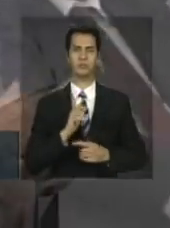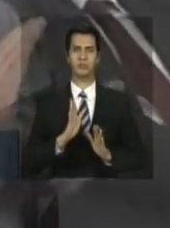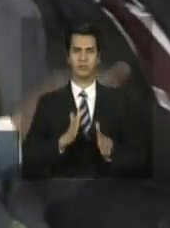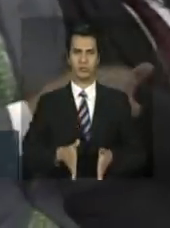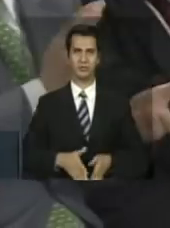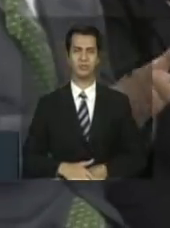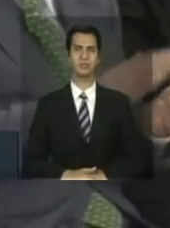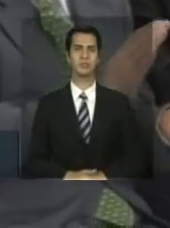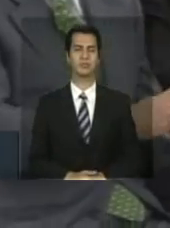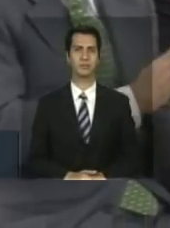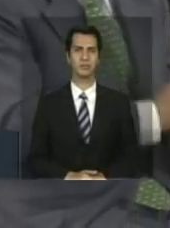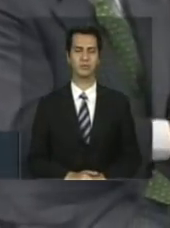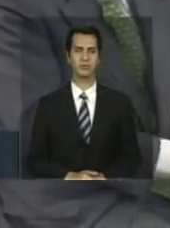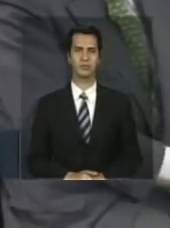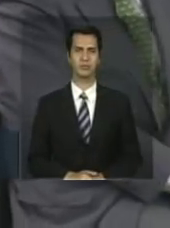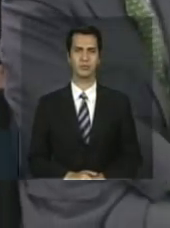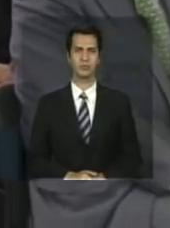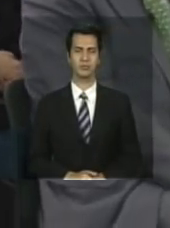Olha, meu senhor,